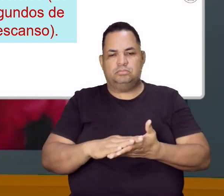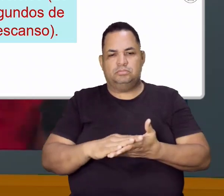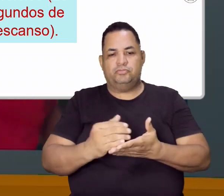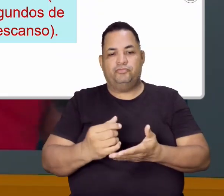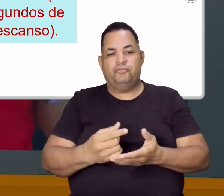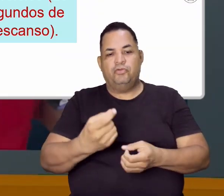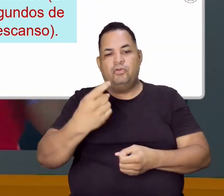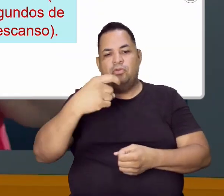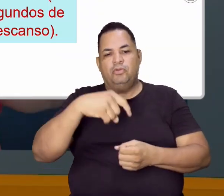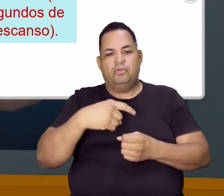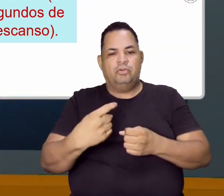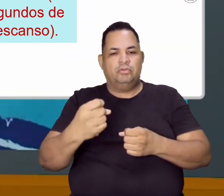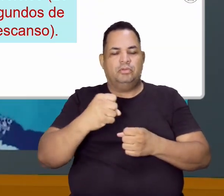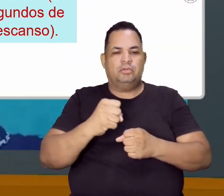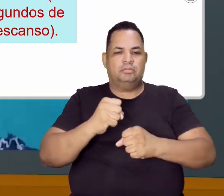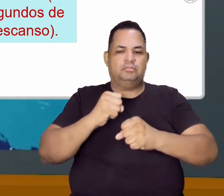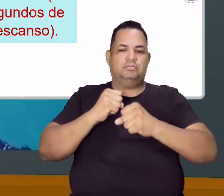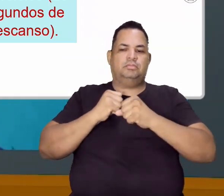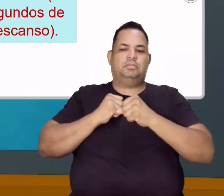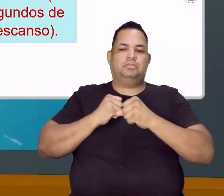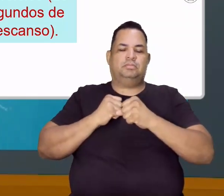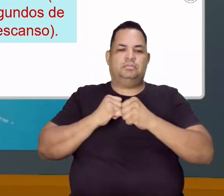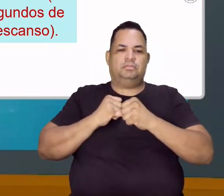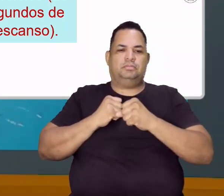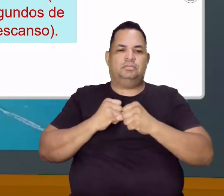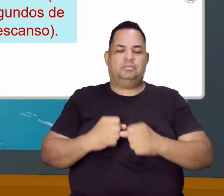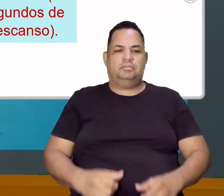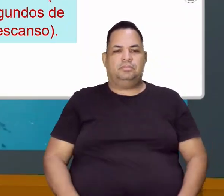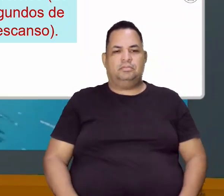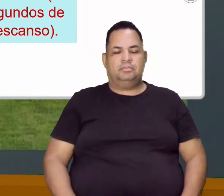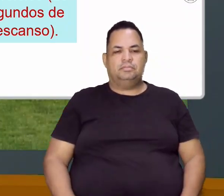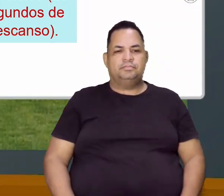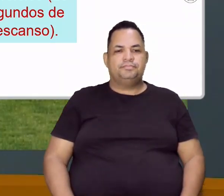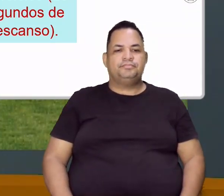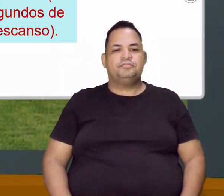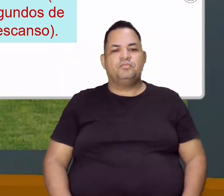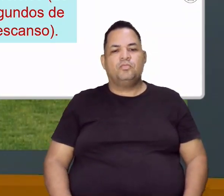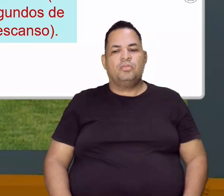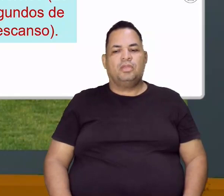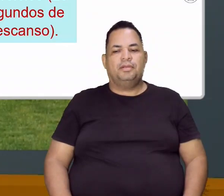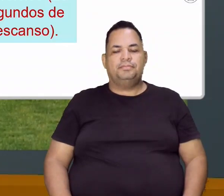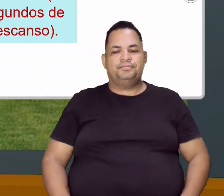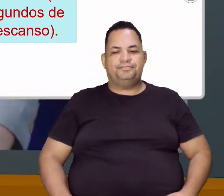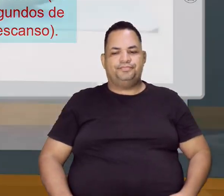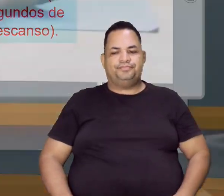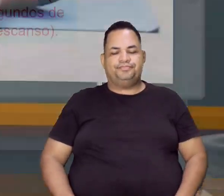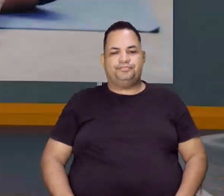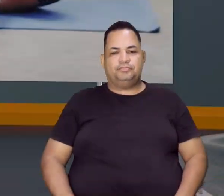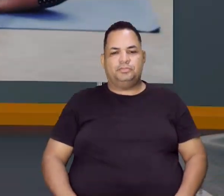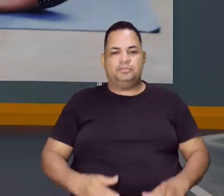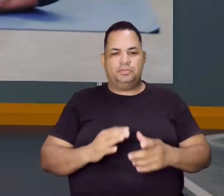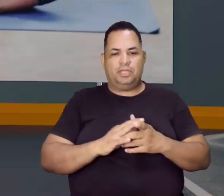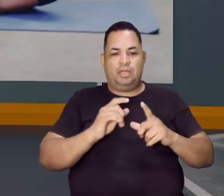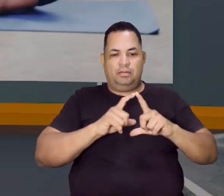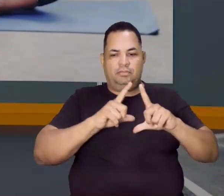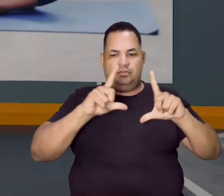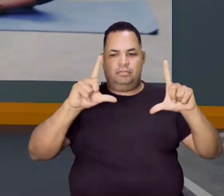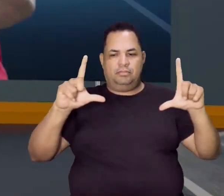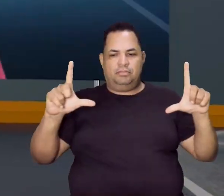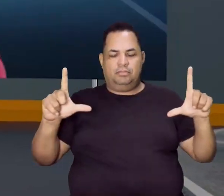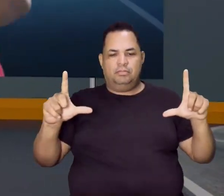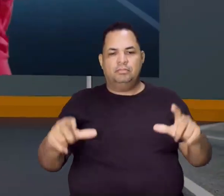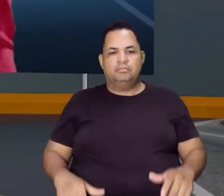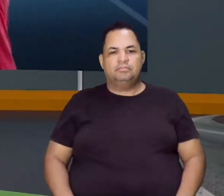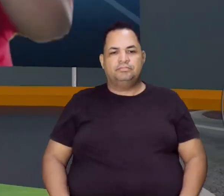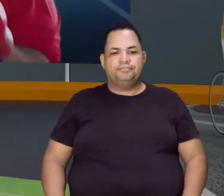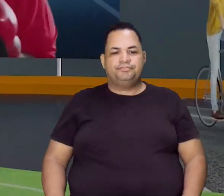trás? Sem problema. Vou pedir até pro meu diretor abrir um pouco mais aqui esse cenário, pra você ver aqui a minha movimentação de pé.